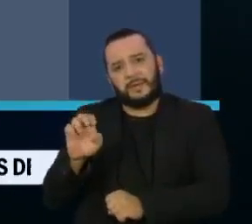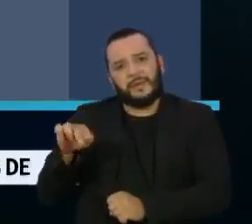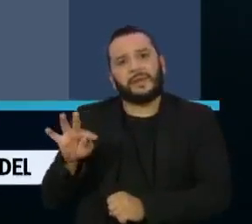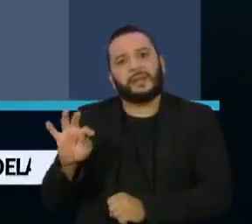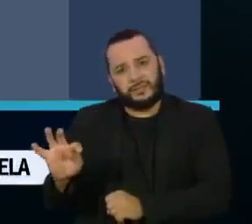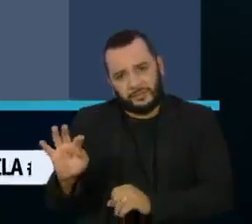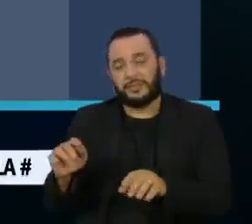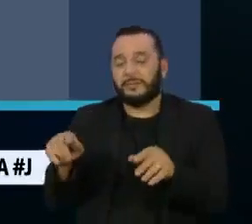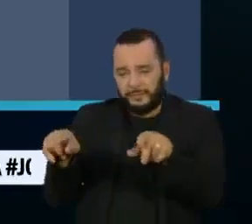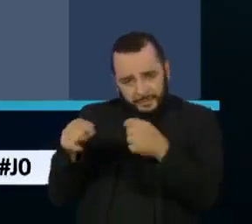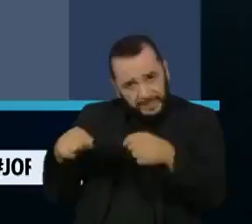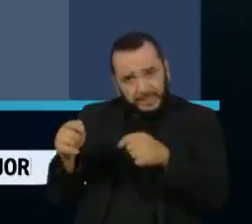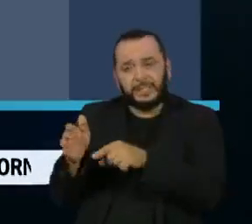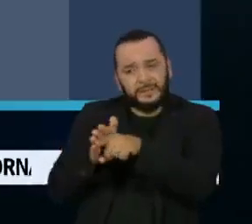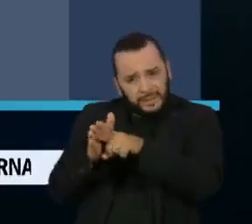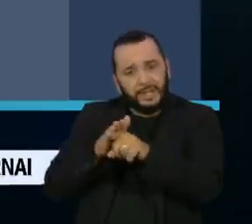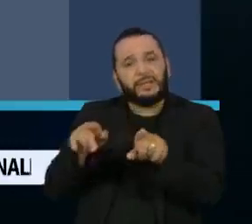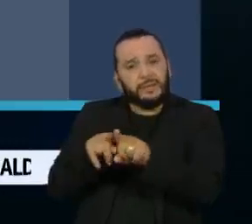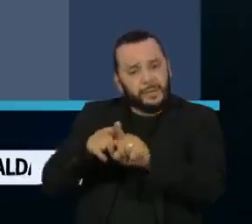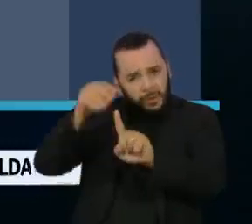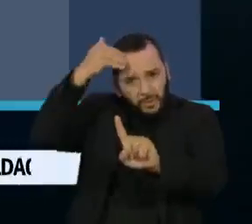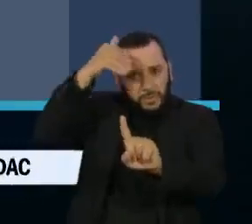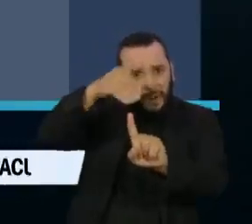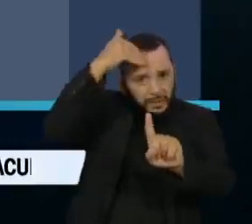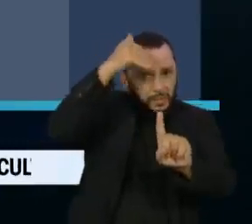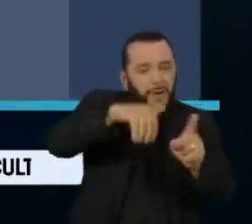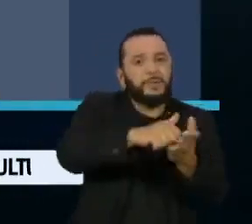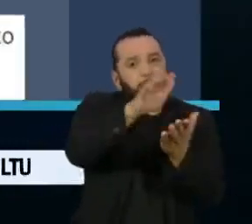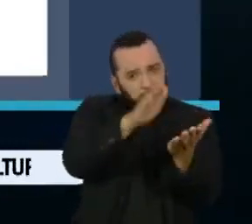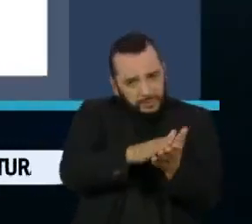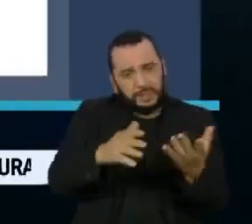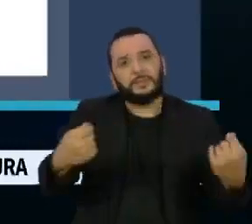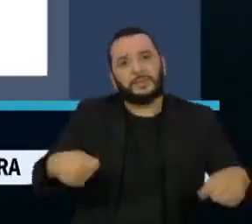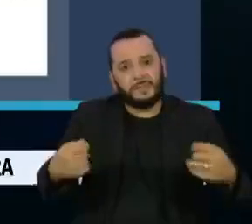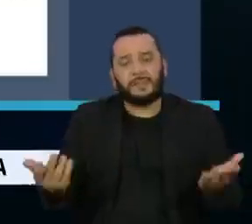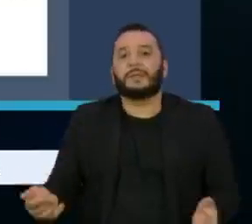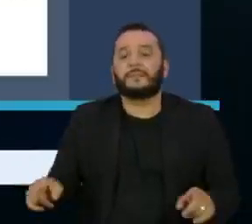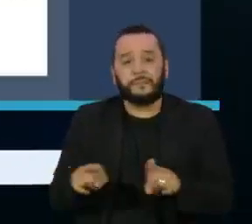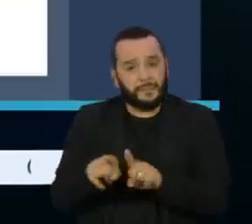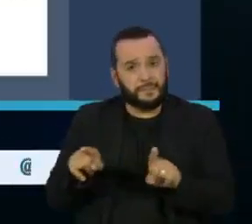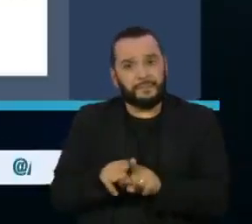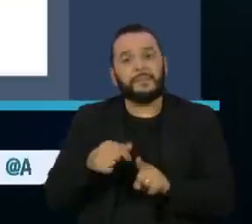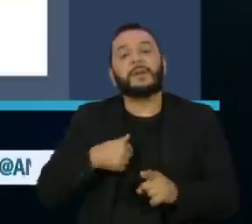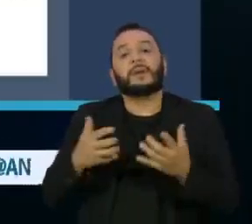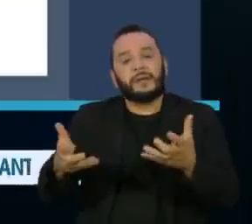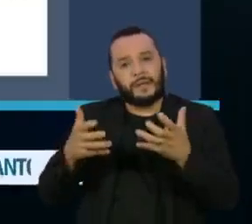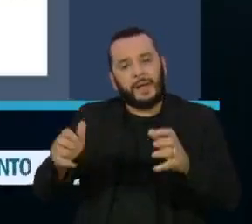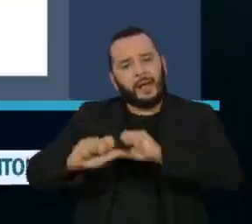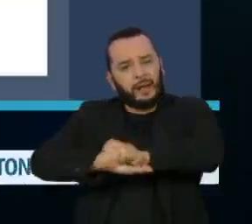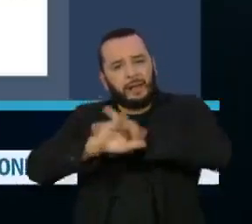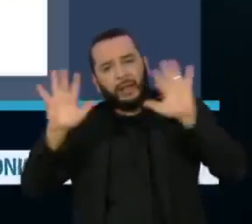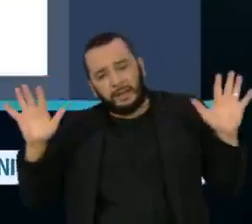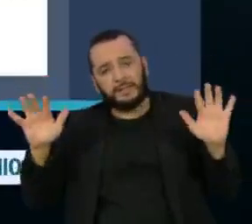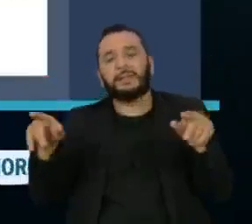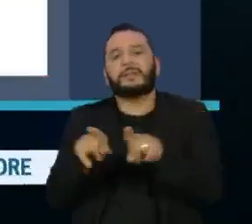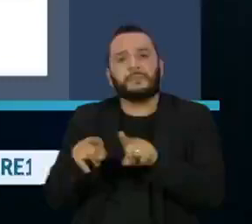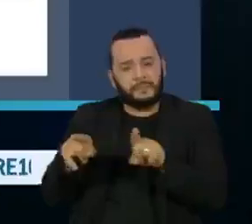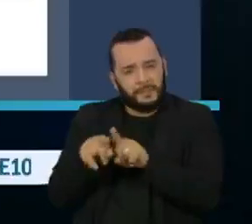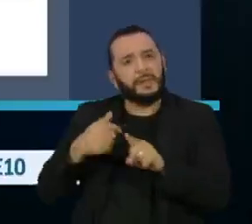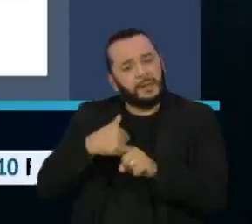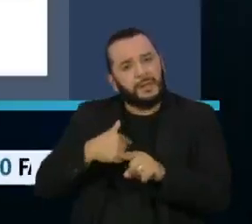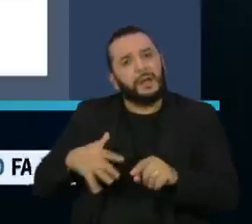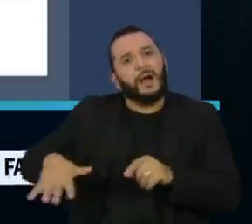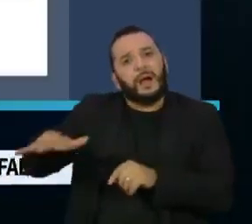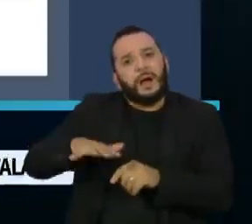apuradas e eventuais culpados devidamente punidos. Também afirmam esperar do plano transparência e que os serviços de